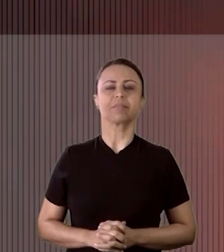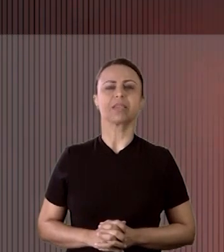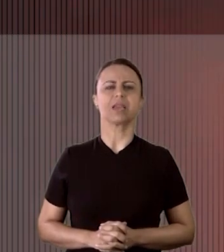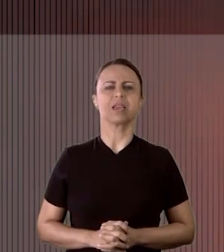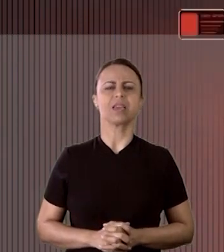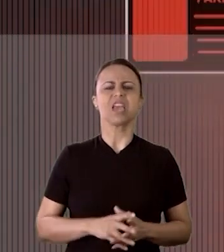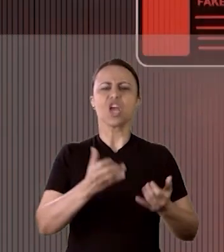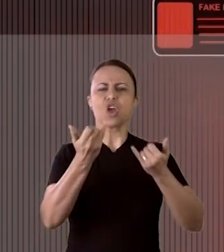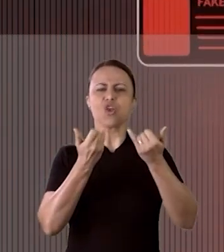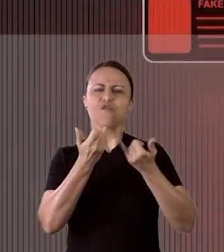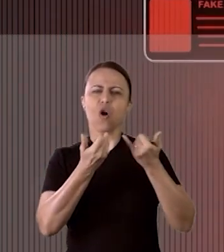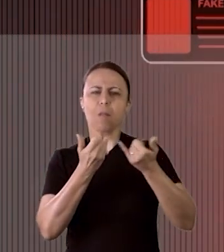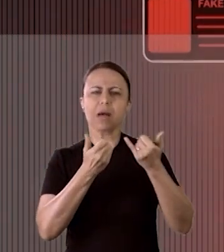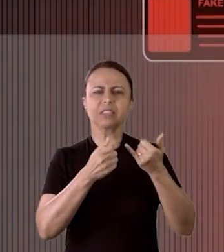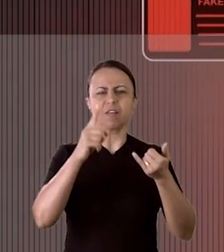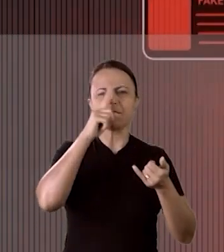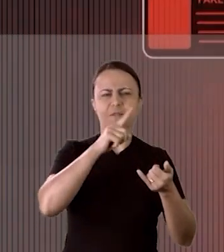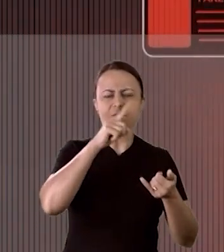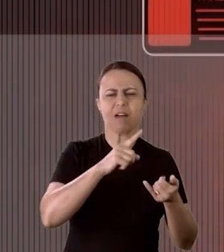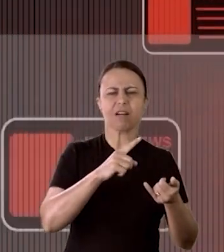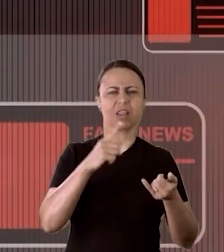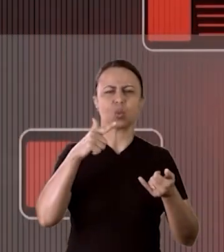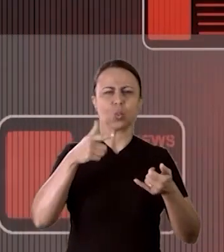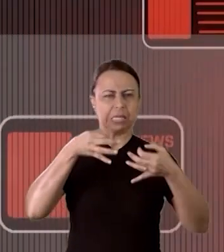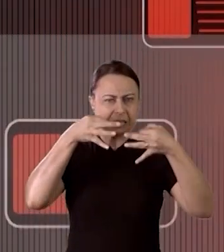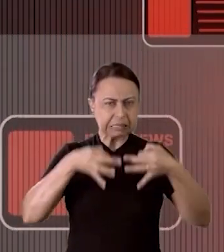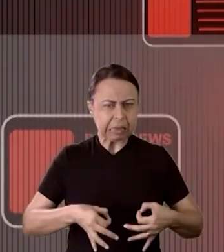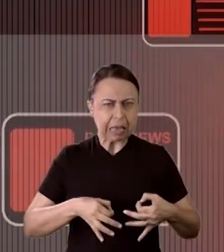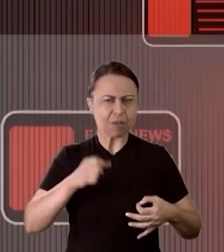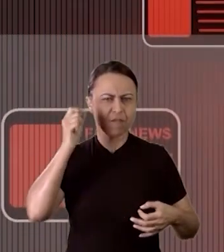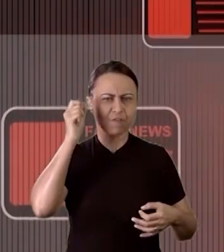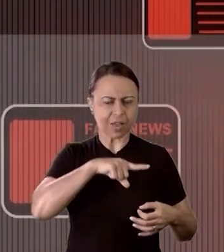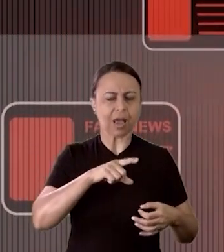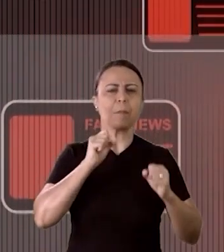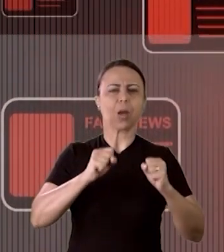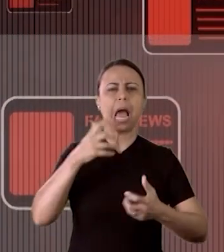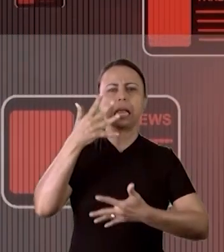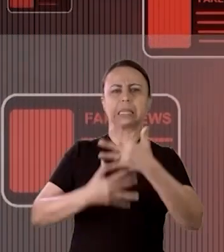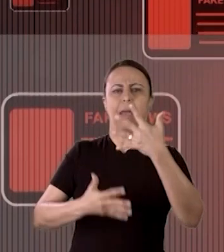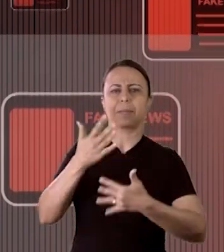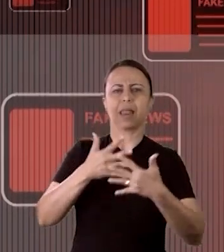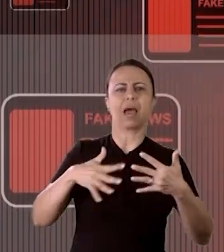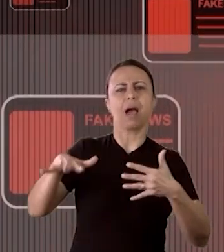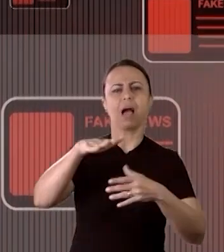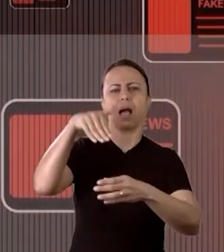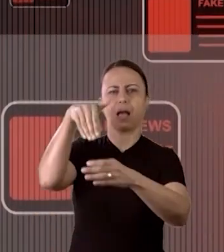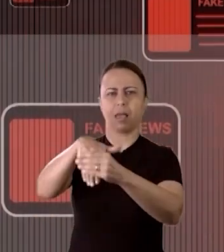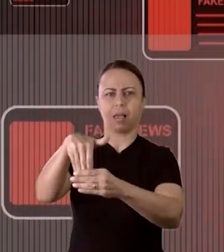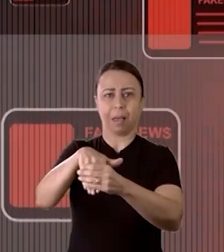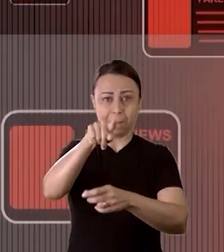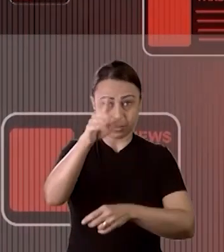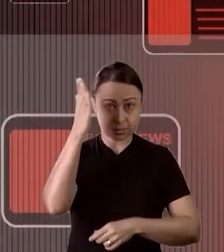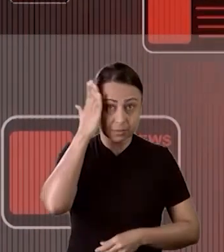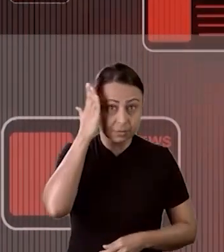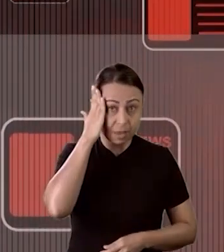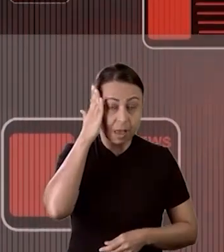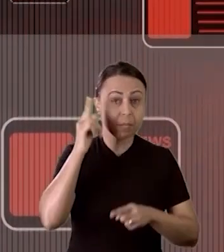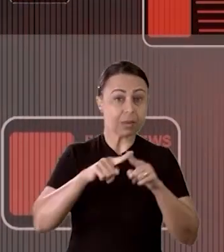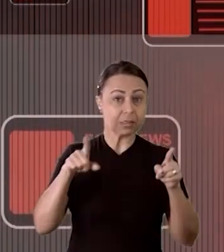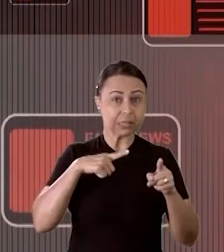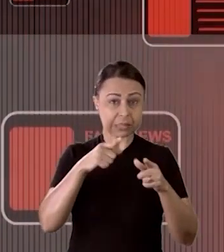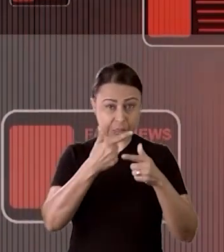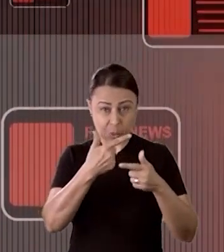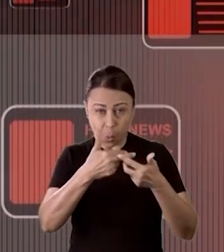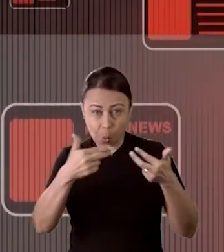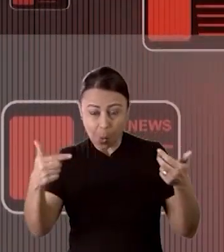Desinformação é uma coisa chata, desonesta e que pode atrapalhar uma eleição. Mas você sabia que, além de tudo